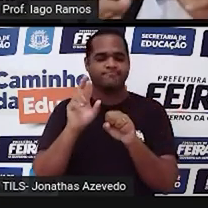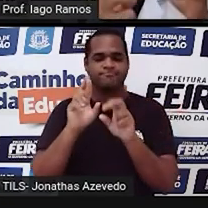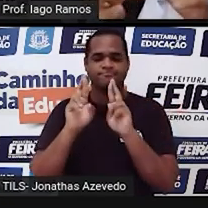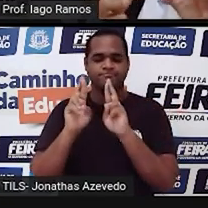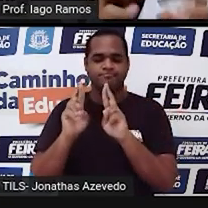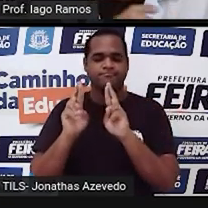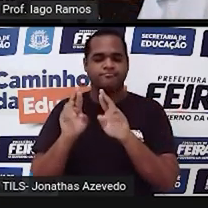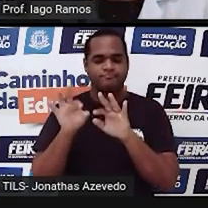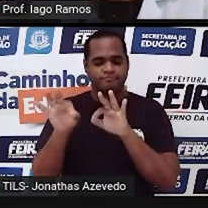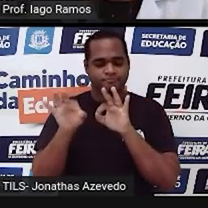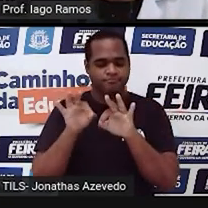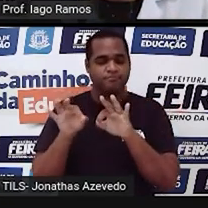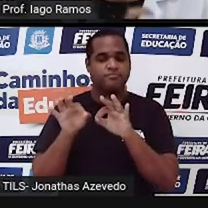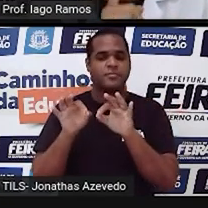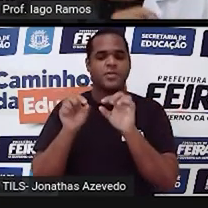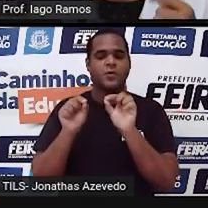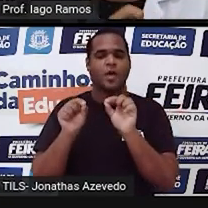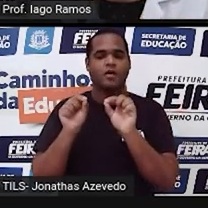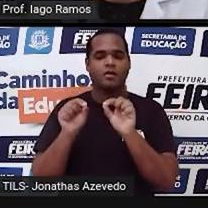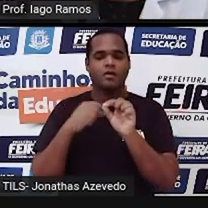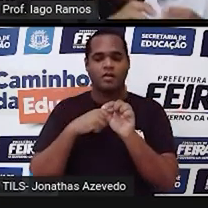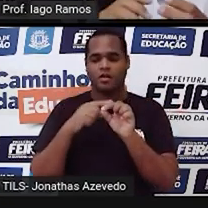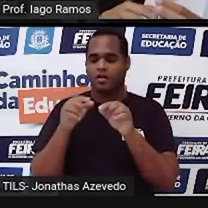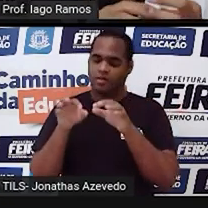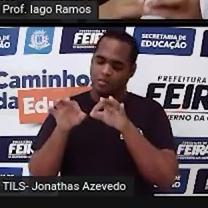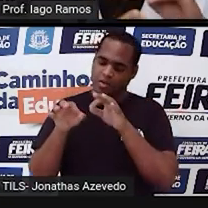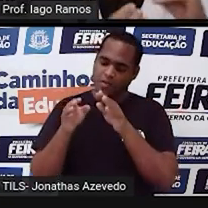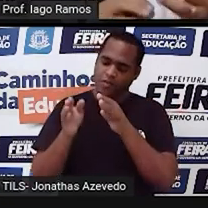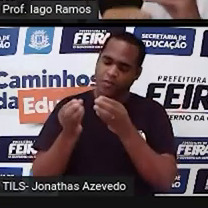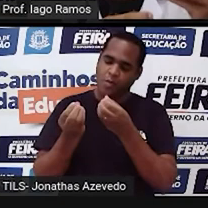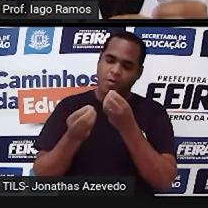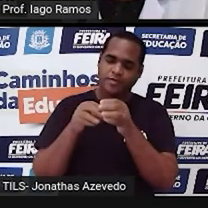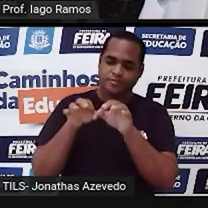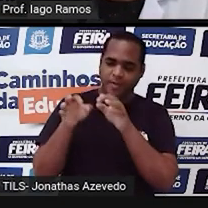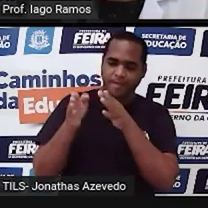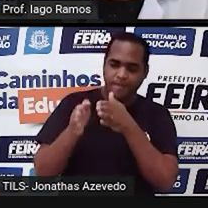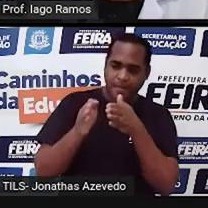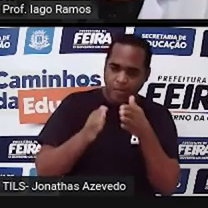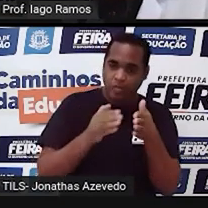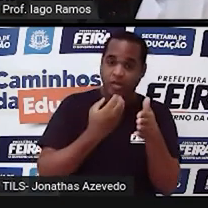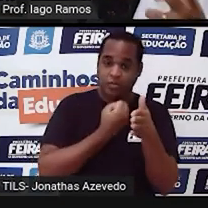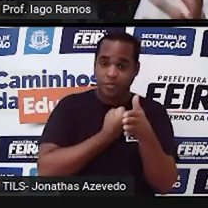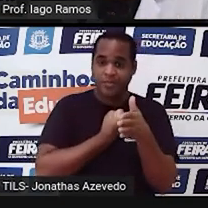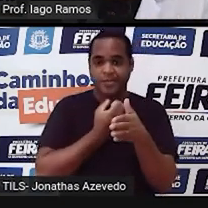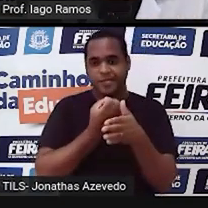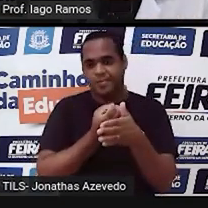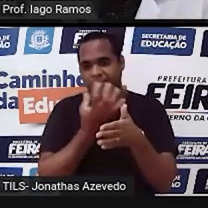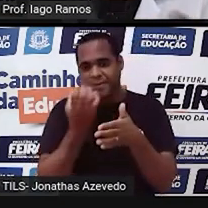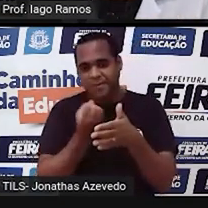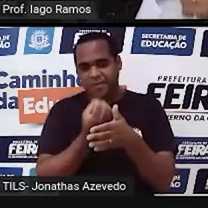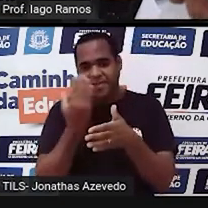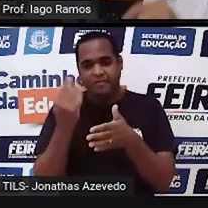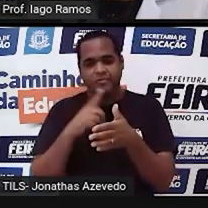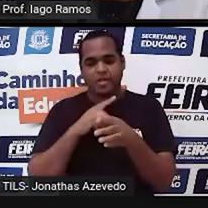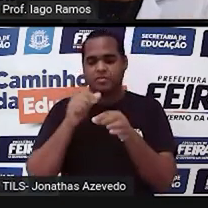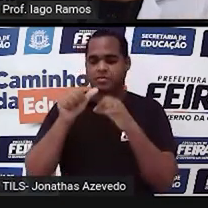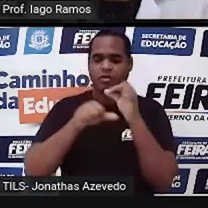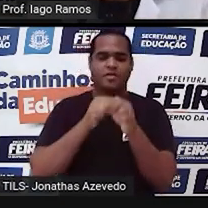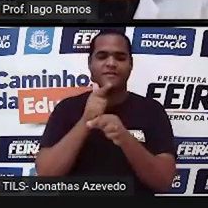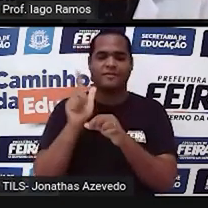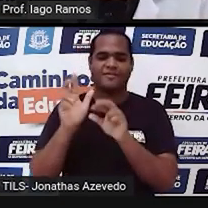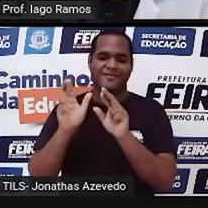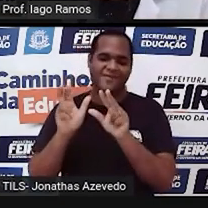posição dos algarismos porque a gente sabe que se trocar de posição os algarismos os números mudam.